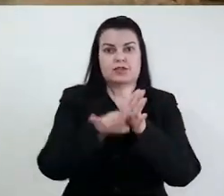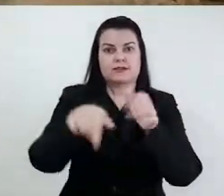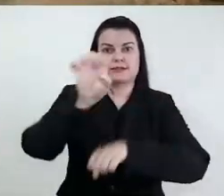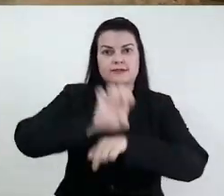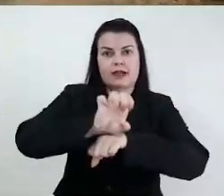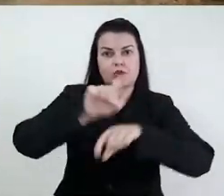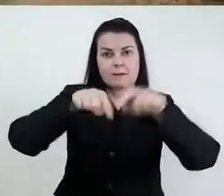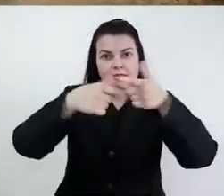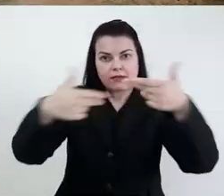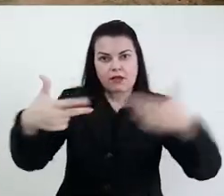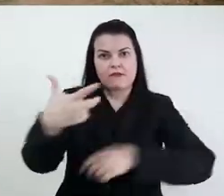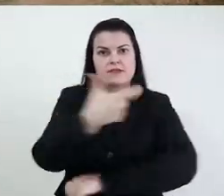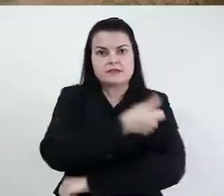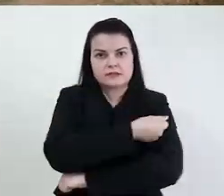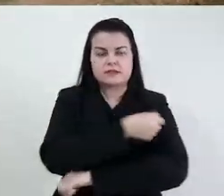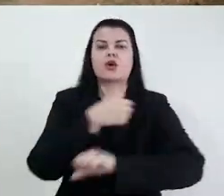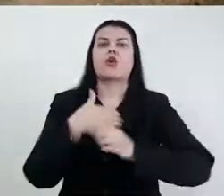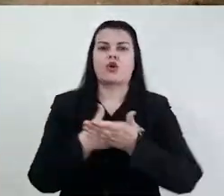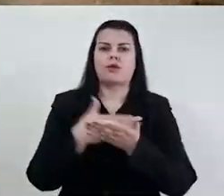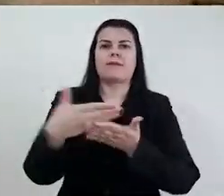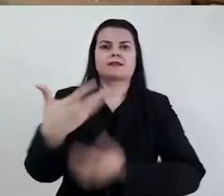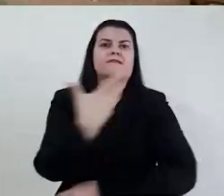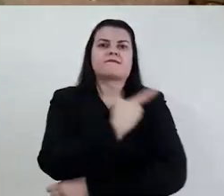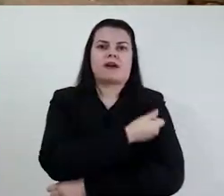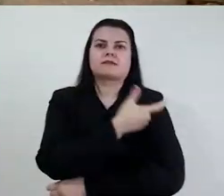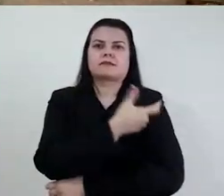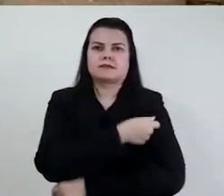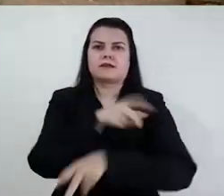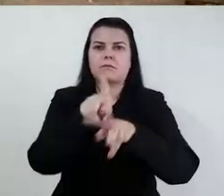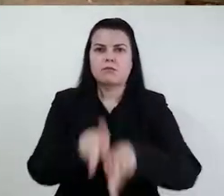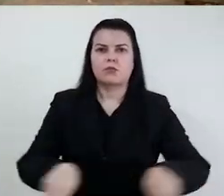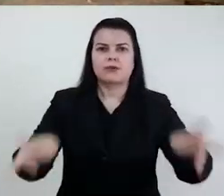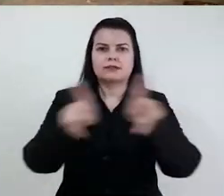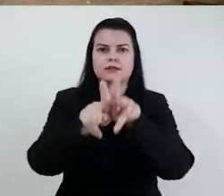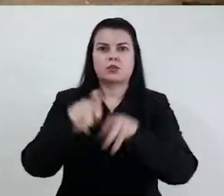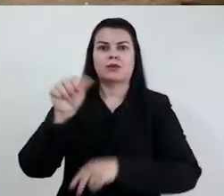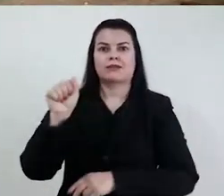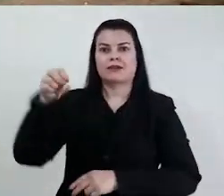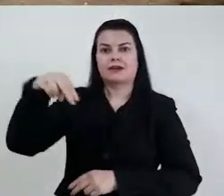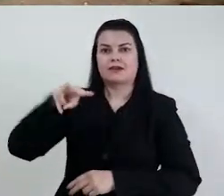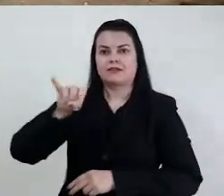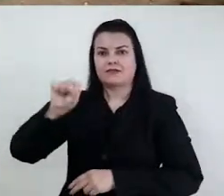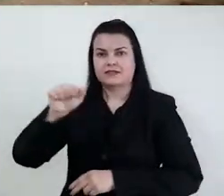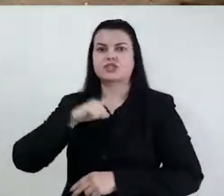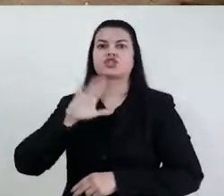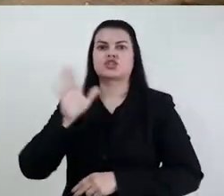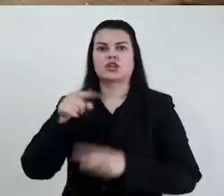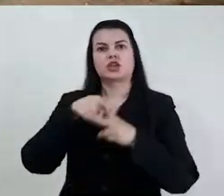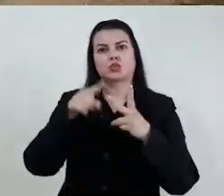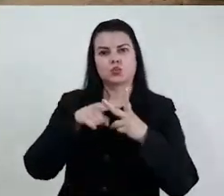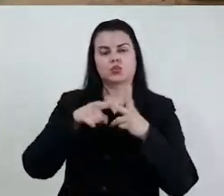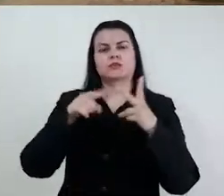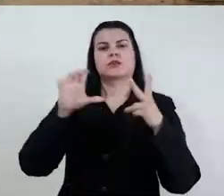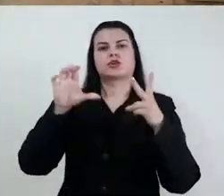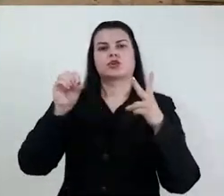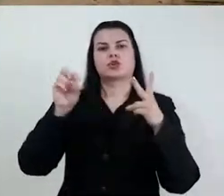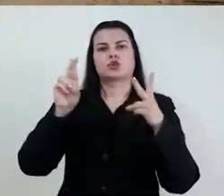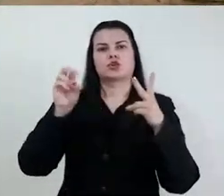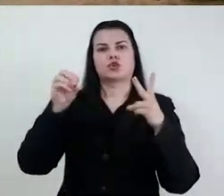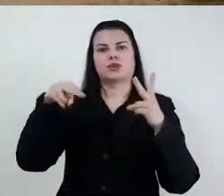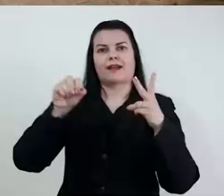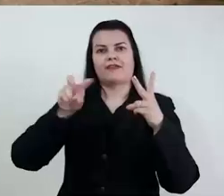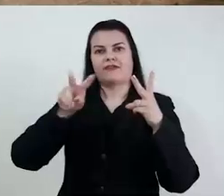que as vacinas chegarem aqui no Estado, a imunização da nossa população. A Anvisa aprovou as duas vacinas, a